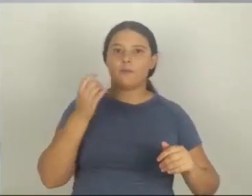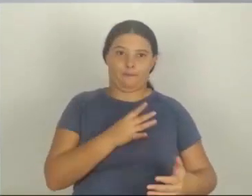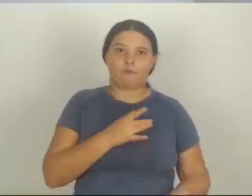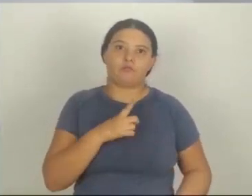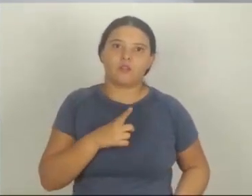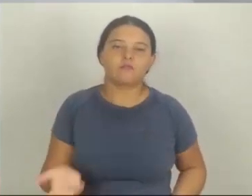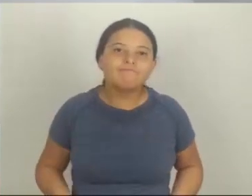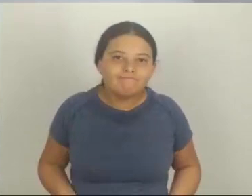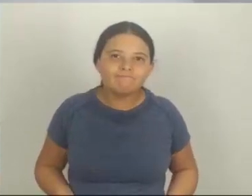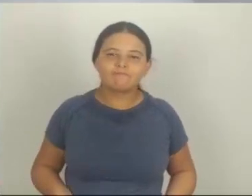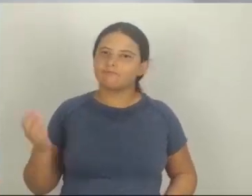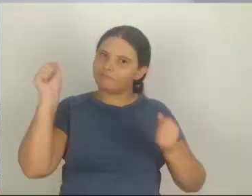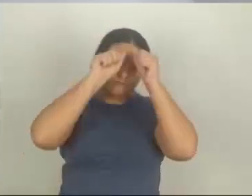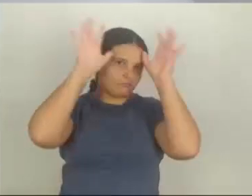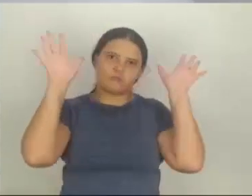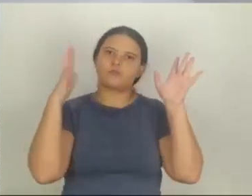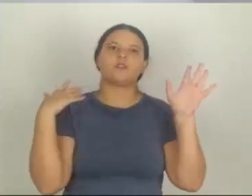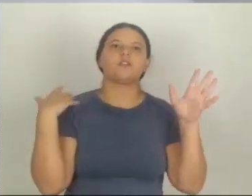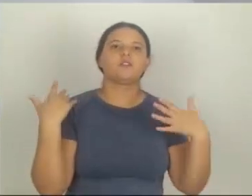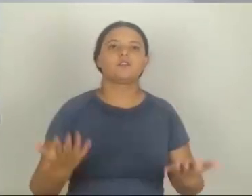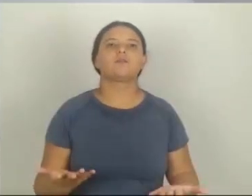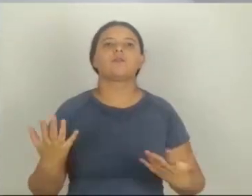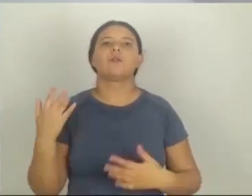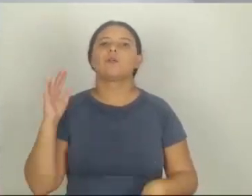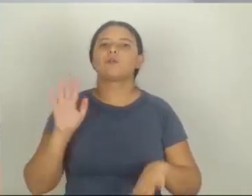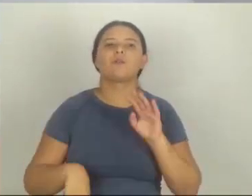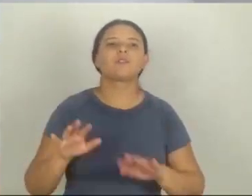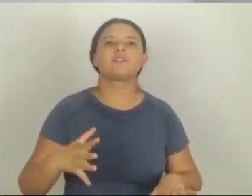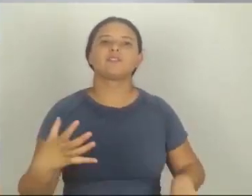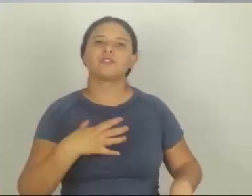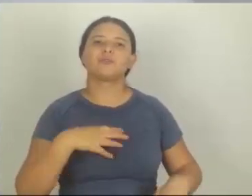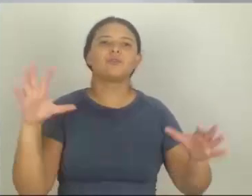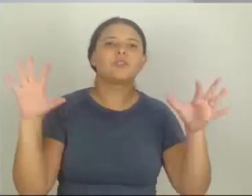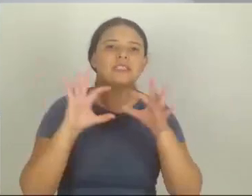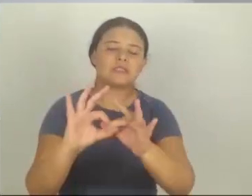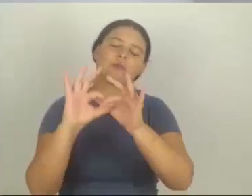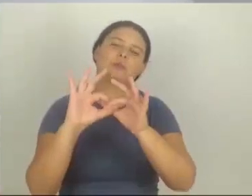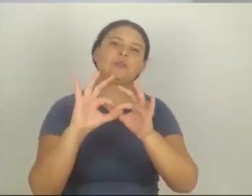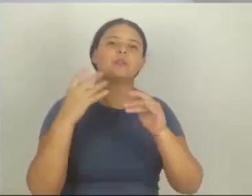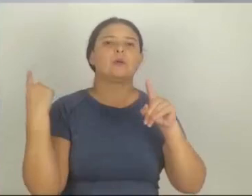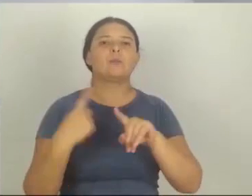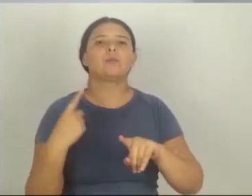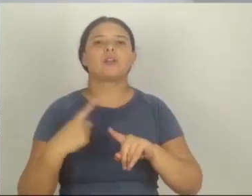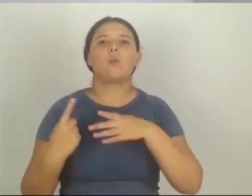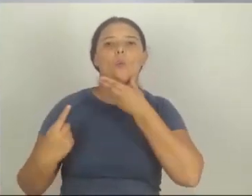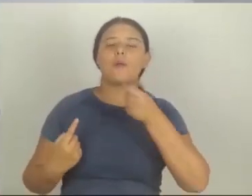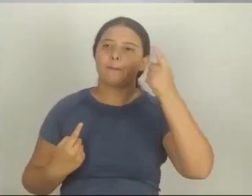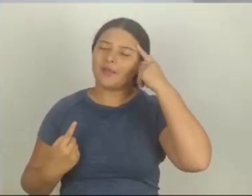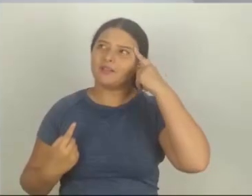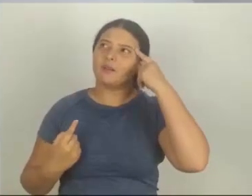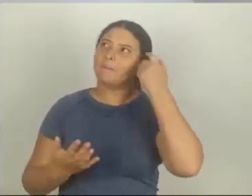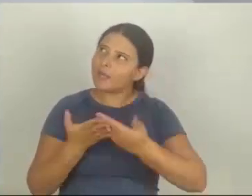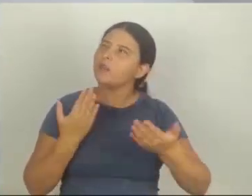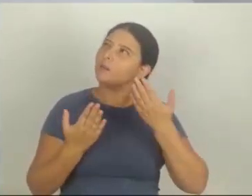compromisso. Esse medo desequilibra qualquer mundo, gente. Qualquer possibilidade de união. Porque ele só pensa naquilo que